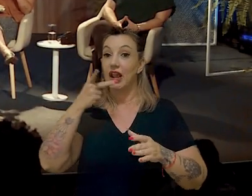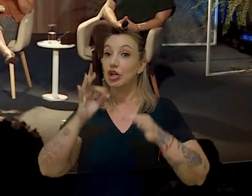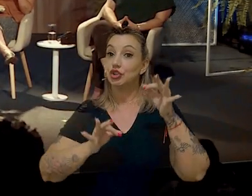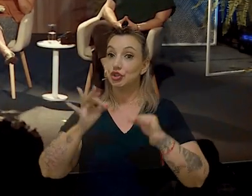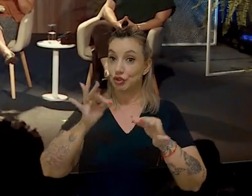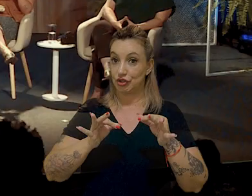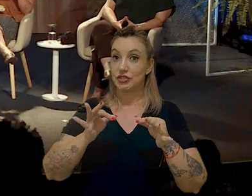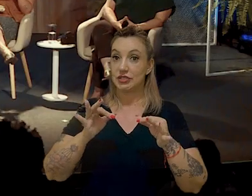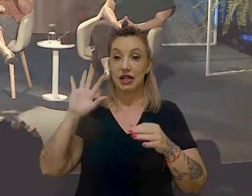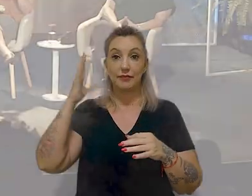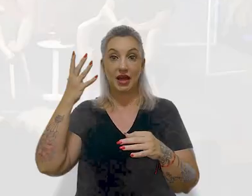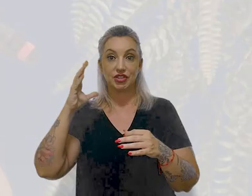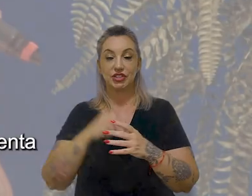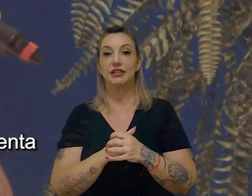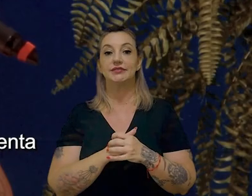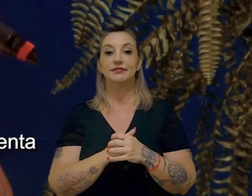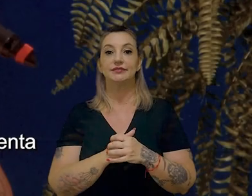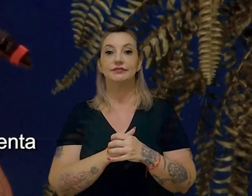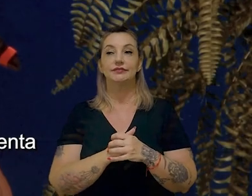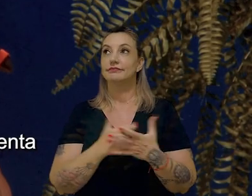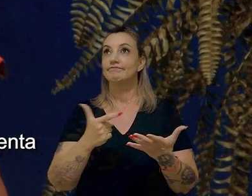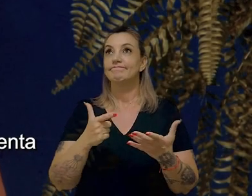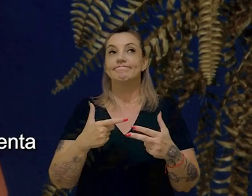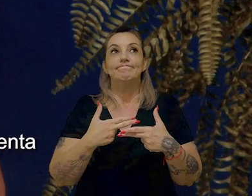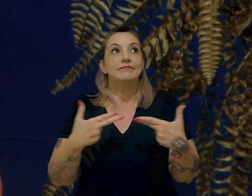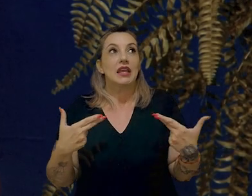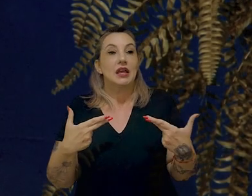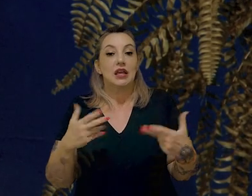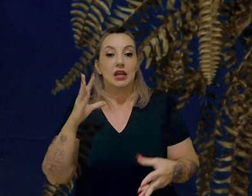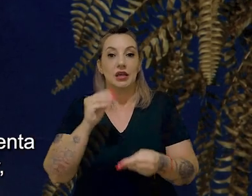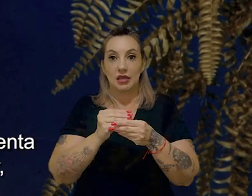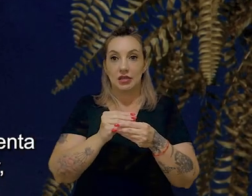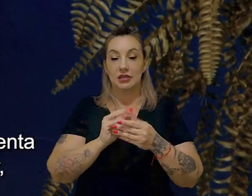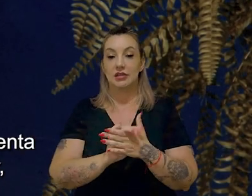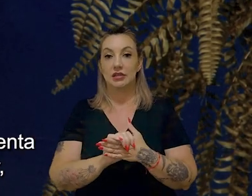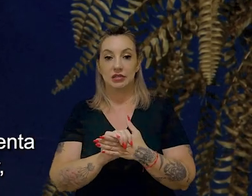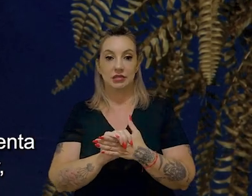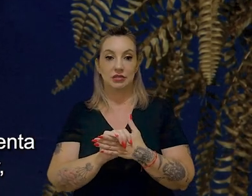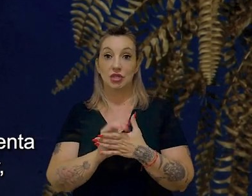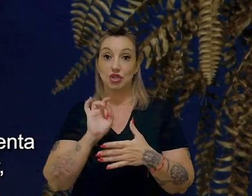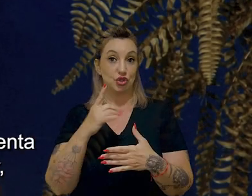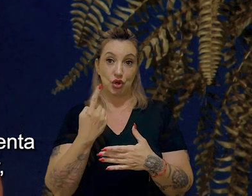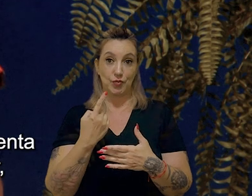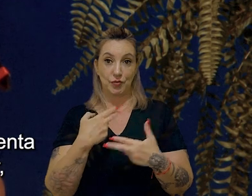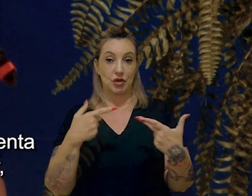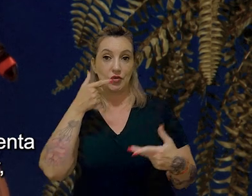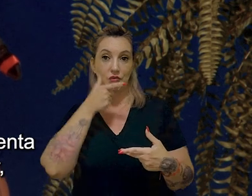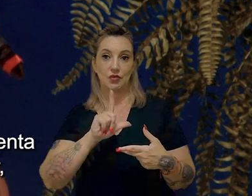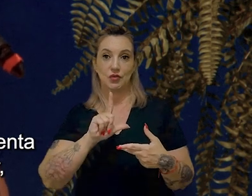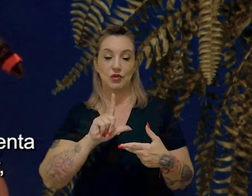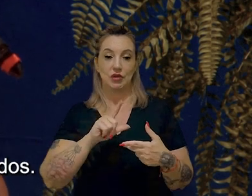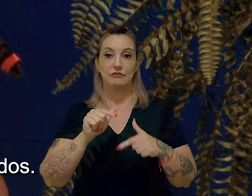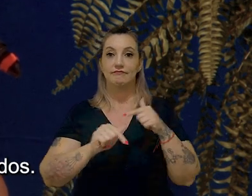climática. Acho que a gente não tem uma ferramenta, complementando aqui o do Gustavo, acho que a gente não tem uma ferramenta só para a gente conseguir